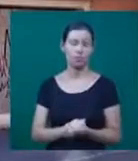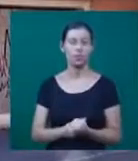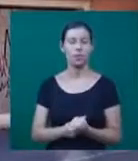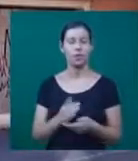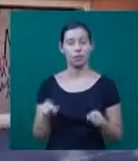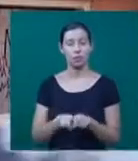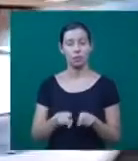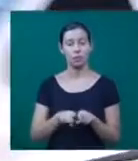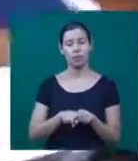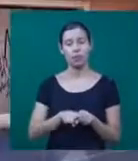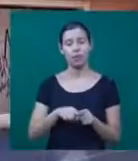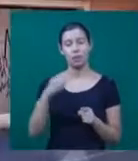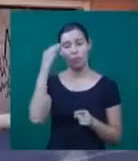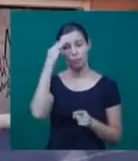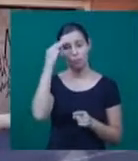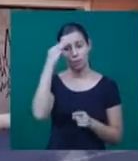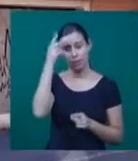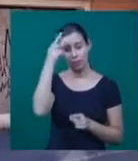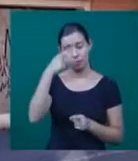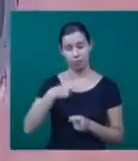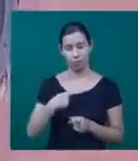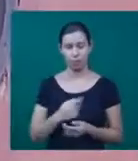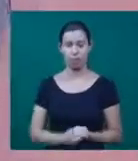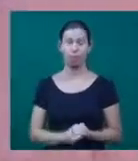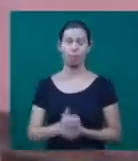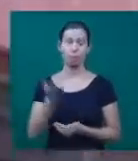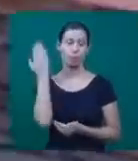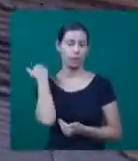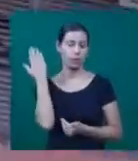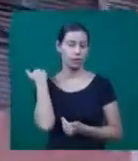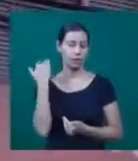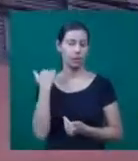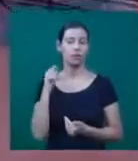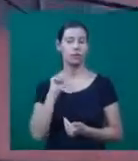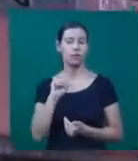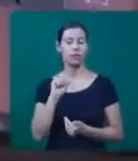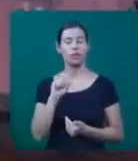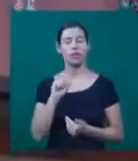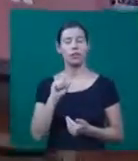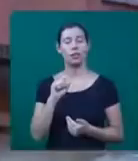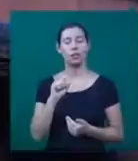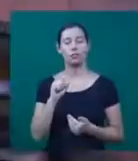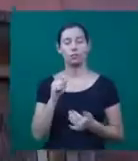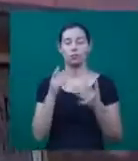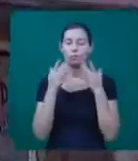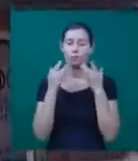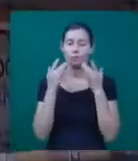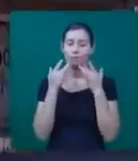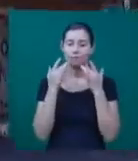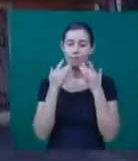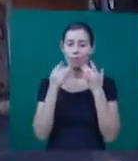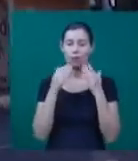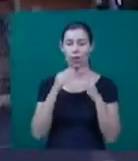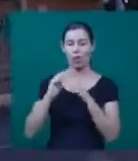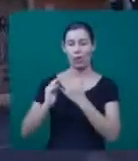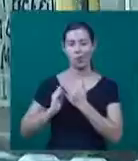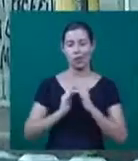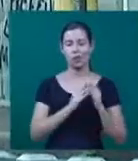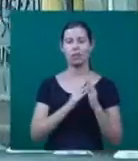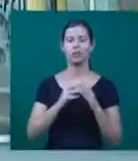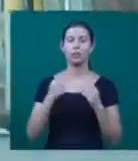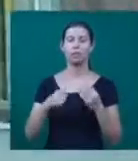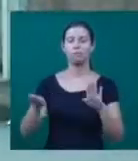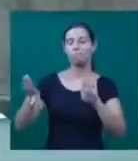centrais da cidade por causa de falhas na estrutura, o prédio em ruínas com paredes pichadas já foi palco de grandes peças teatrais.